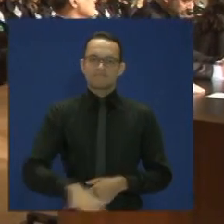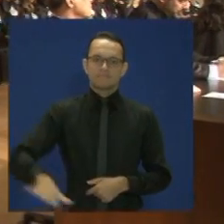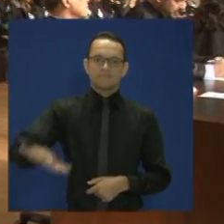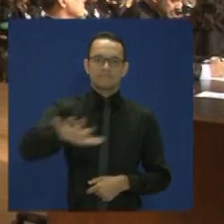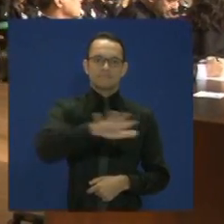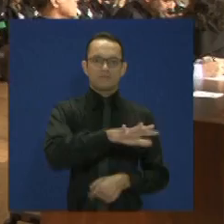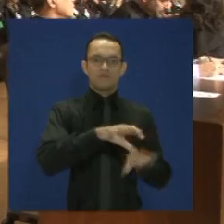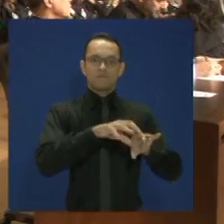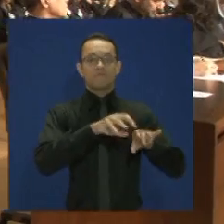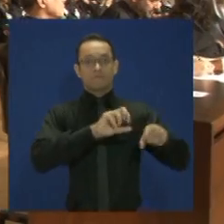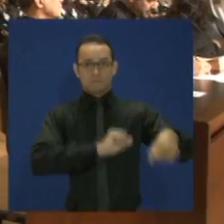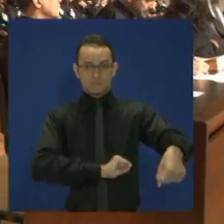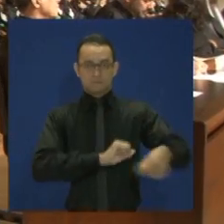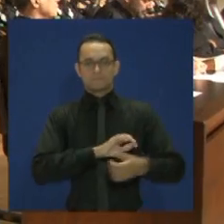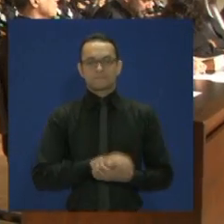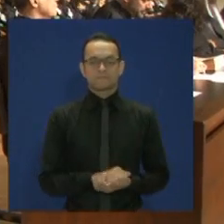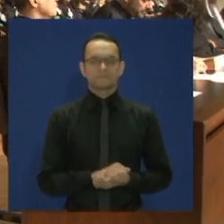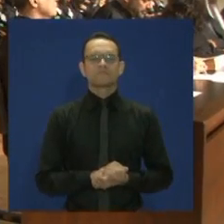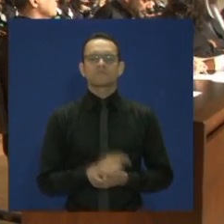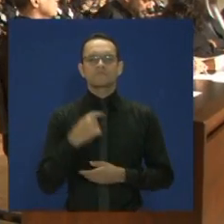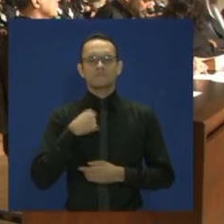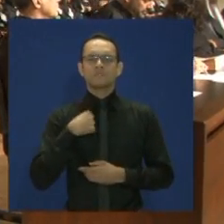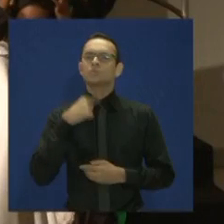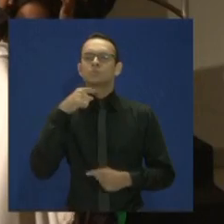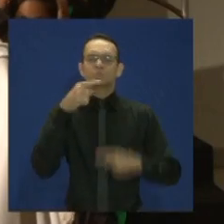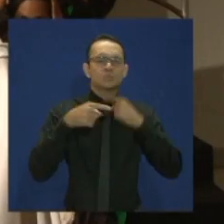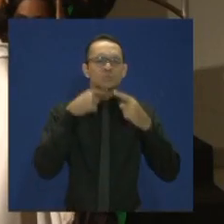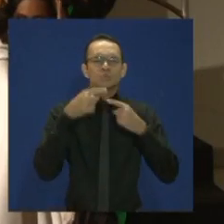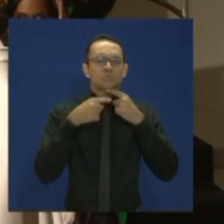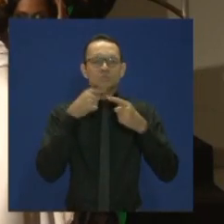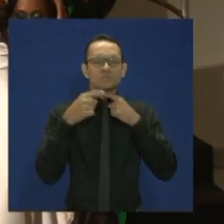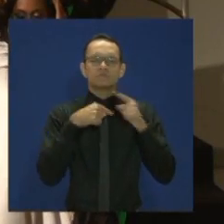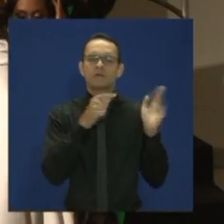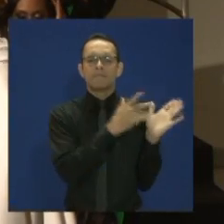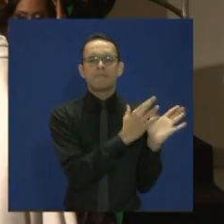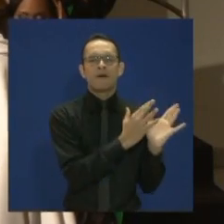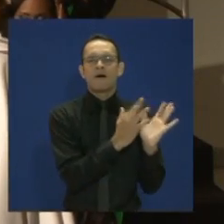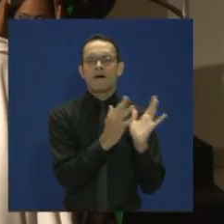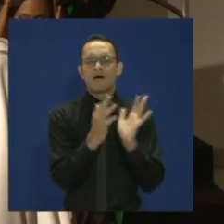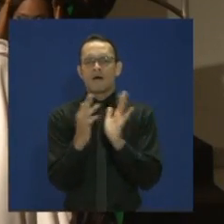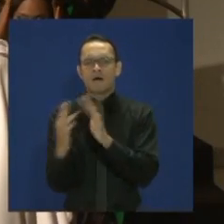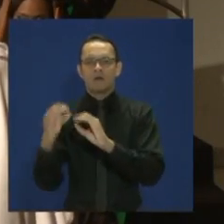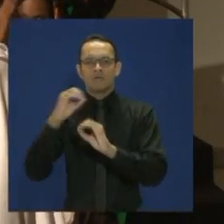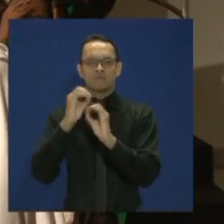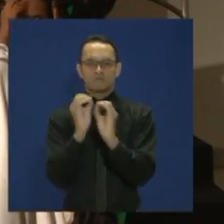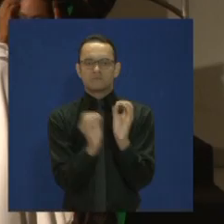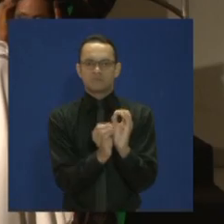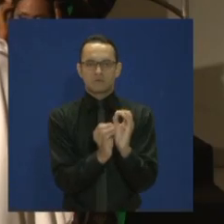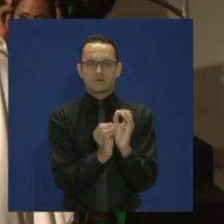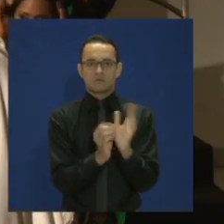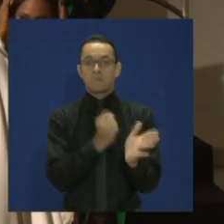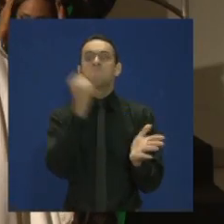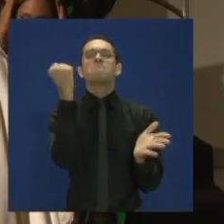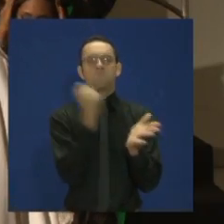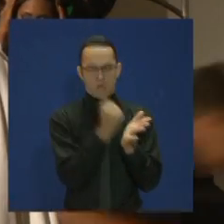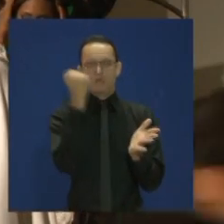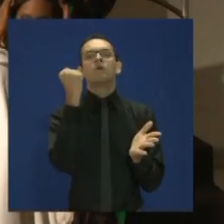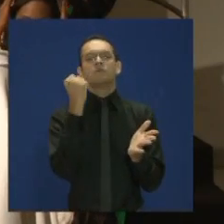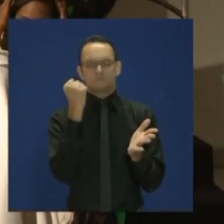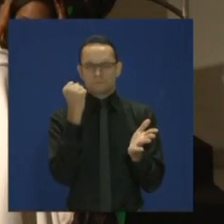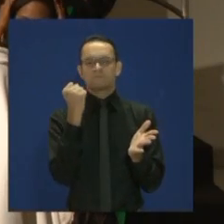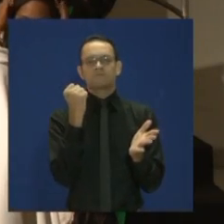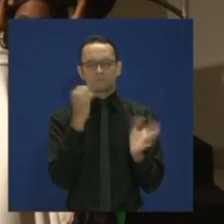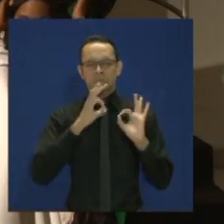Não tenho dúvidas em afirmar que essa passagem pela universidade os marcará de forma